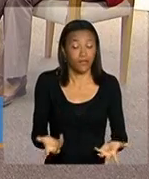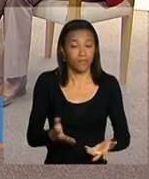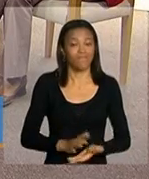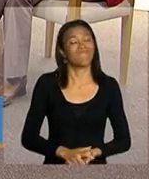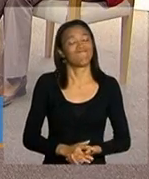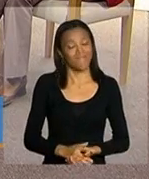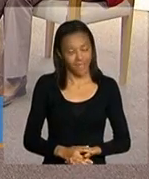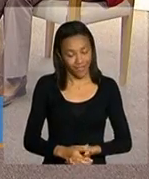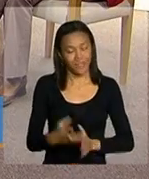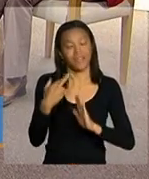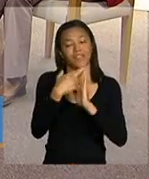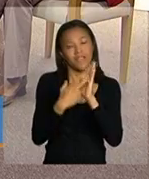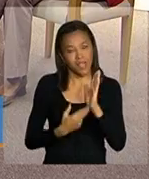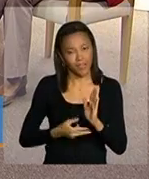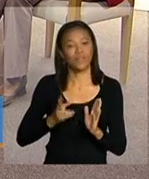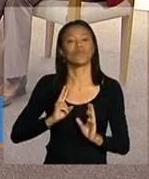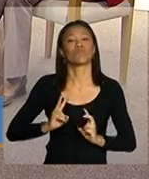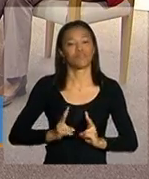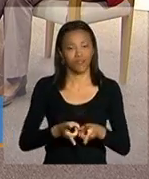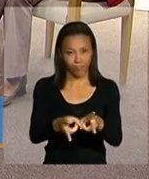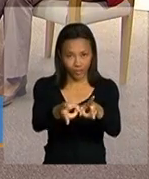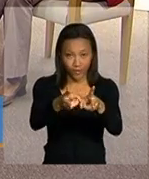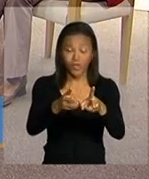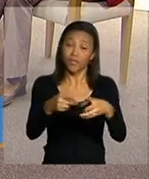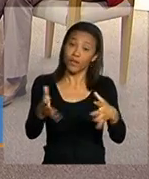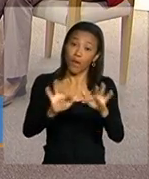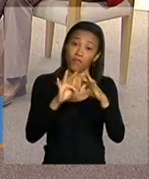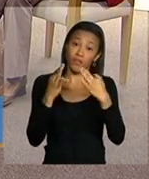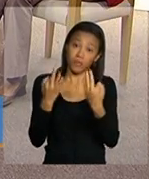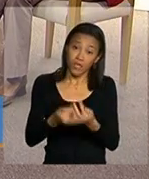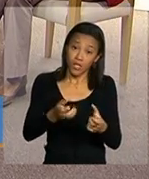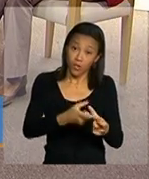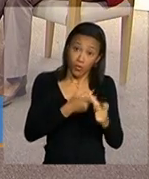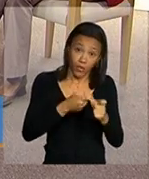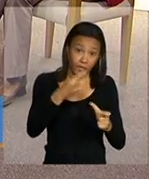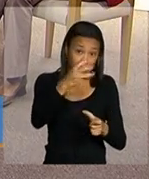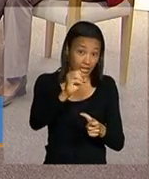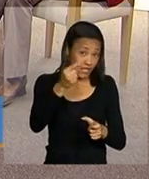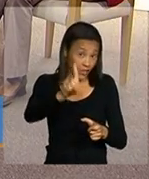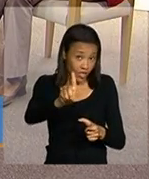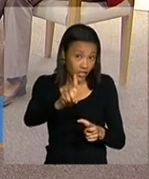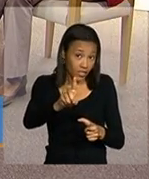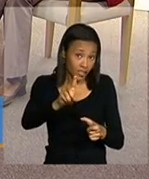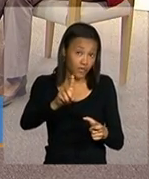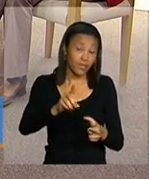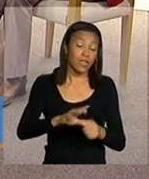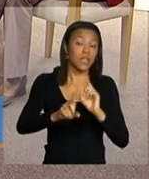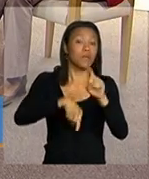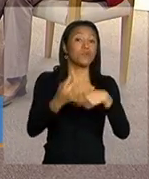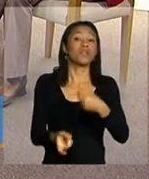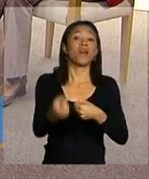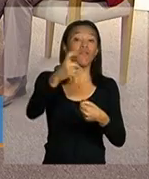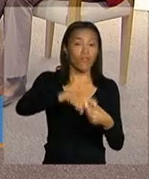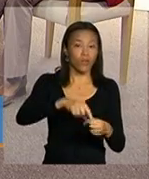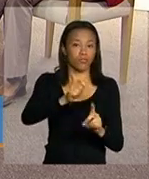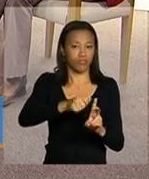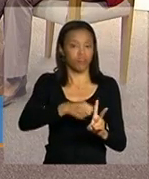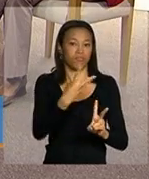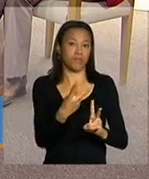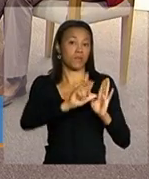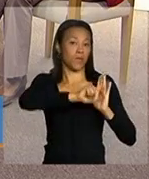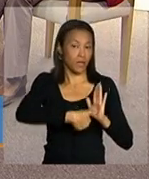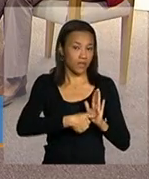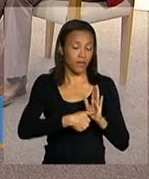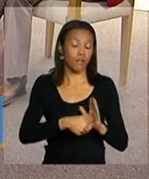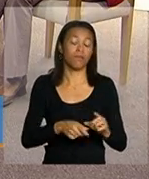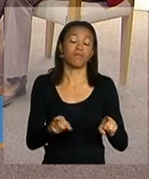regras continuam as mesmas então a família no bloqueio ela fica 30 dias depois ela volta a receber no mês seguinte e recebe também